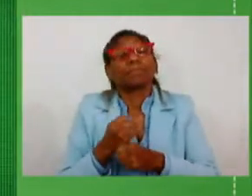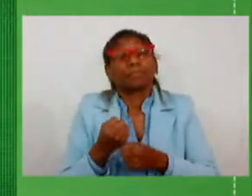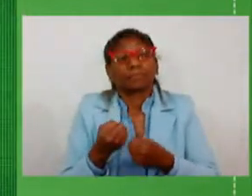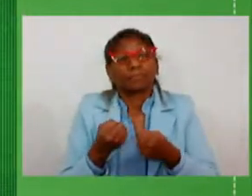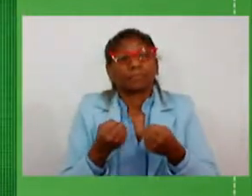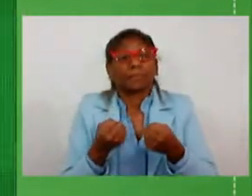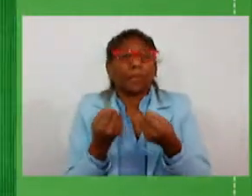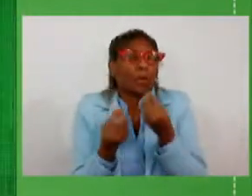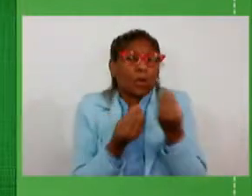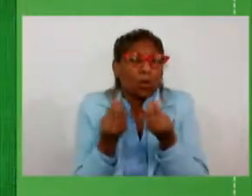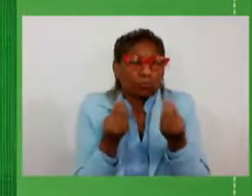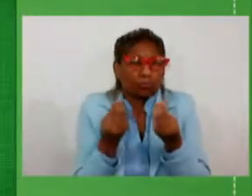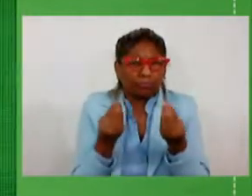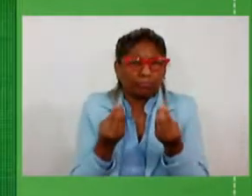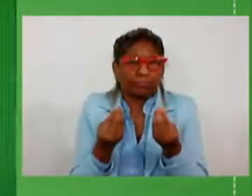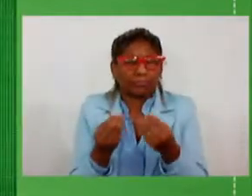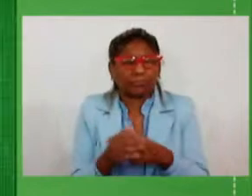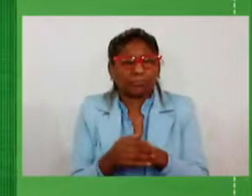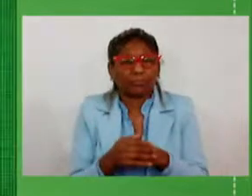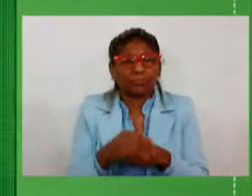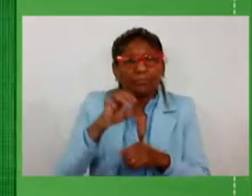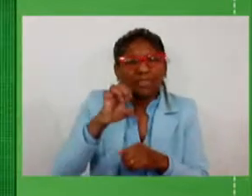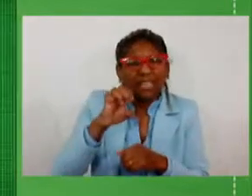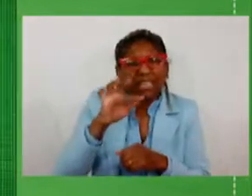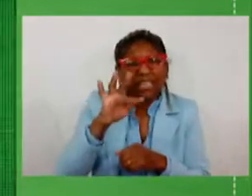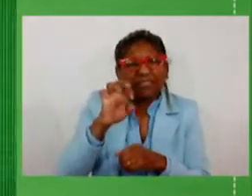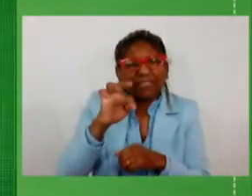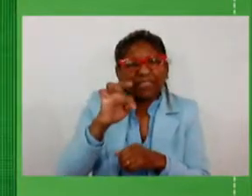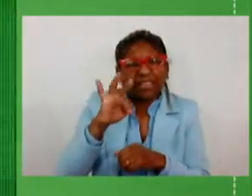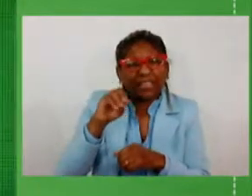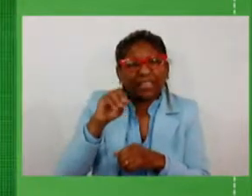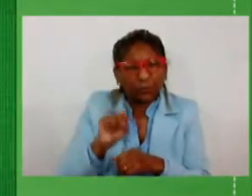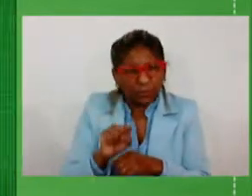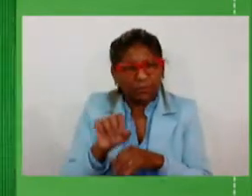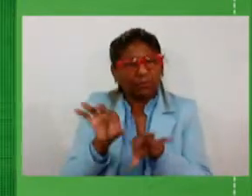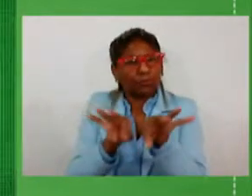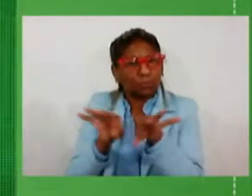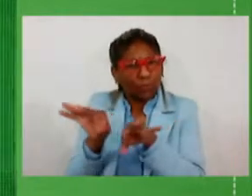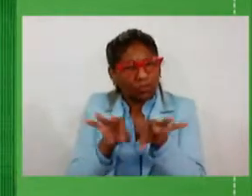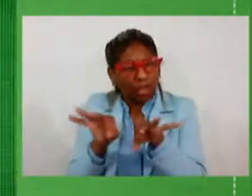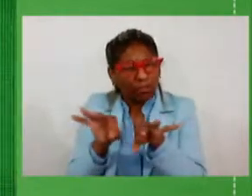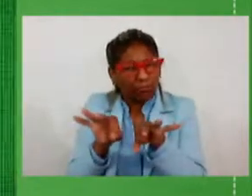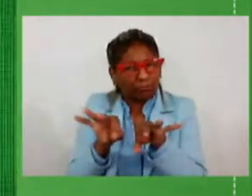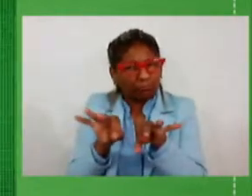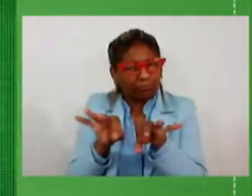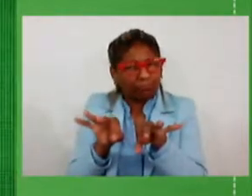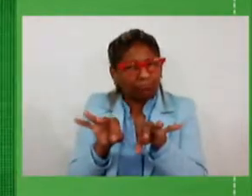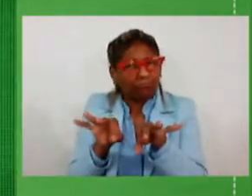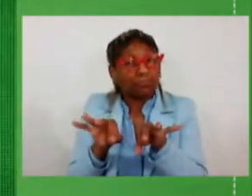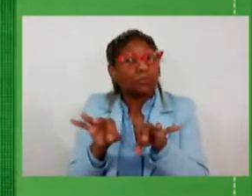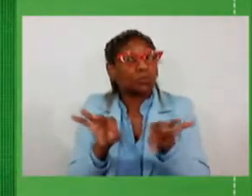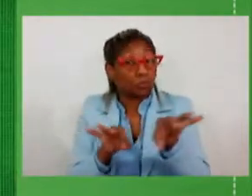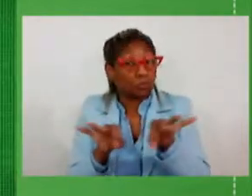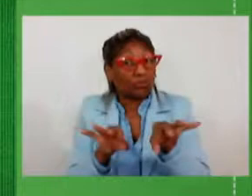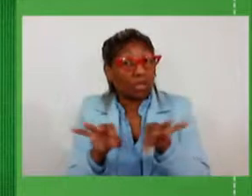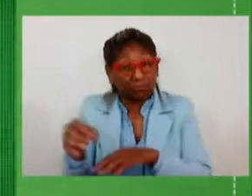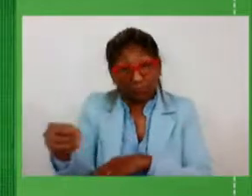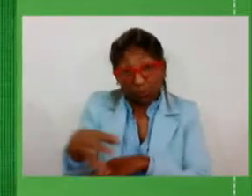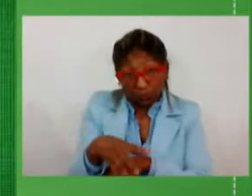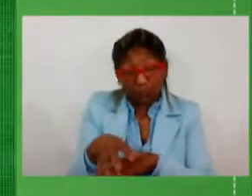efeitos que estariam sendo gerados nos projetos